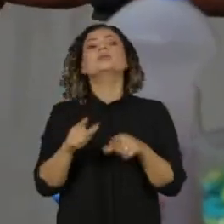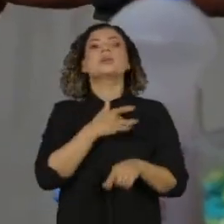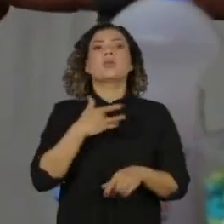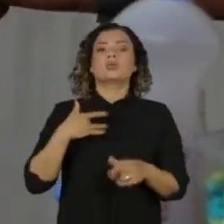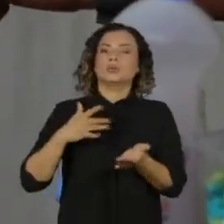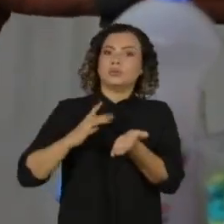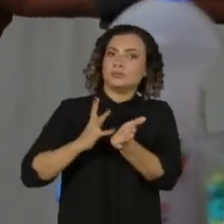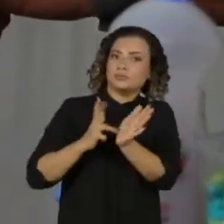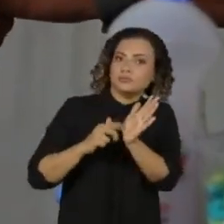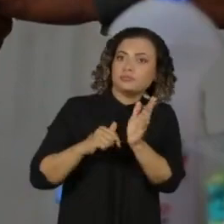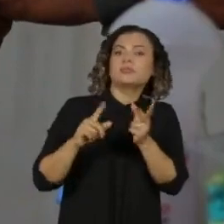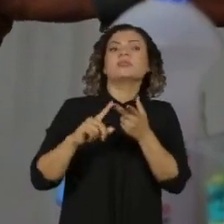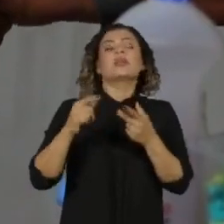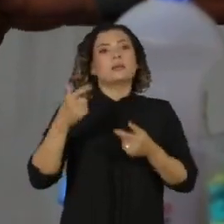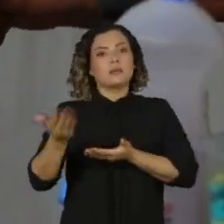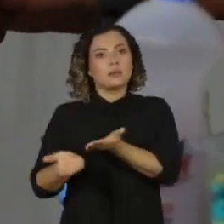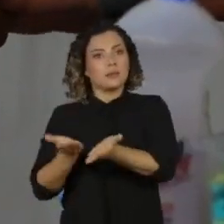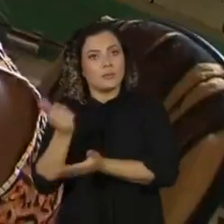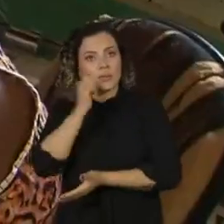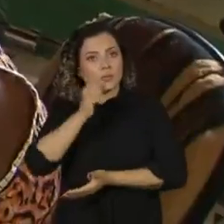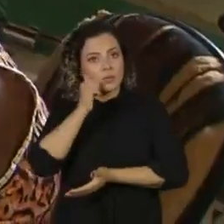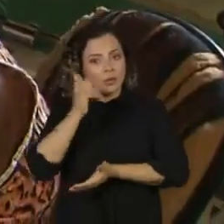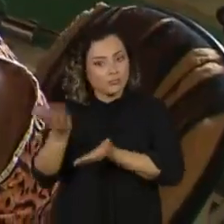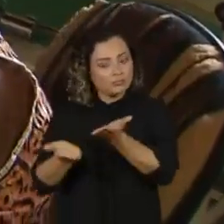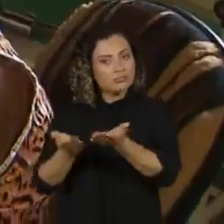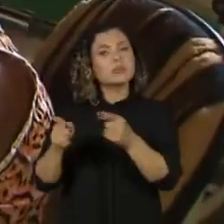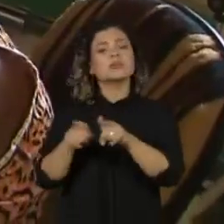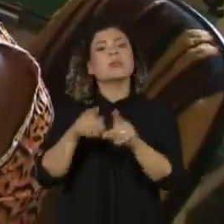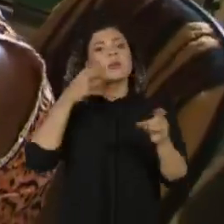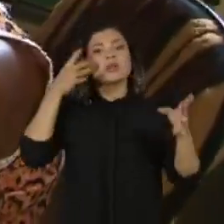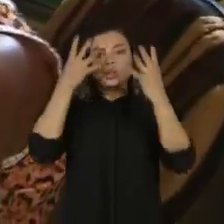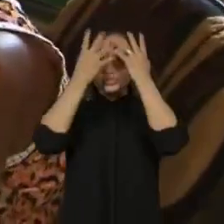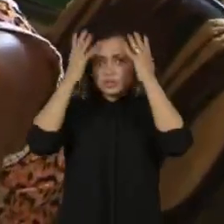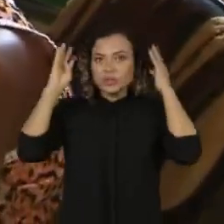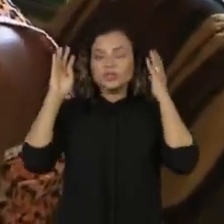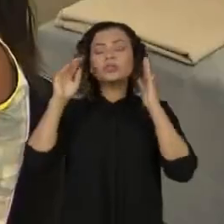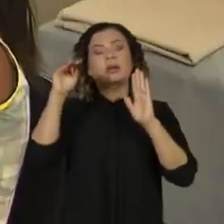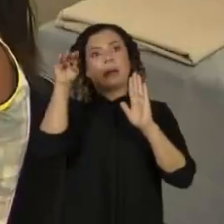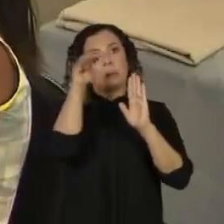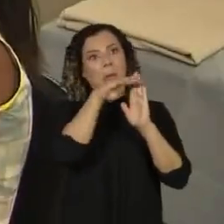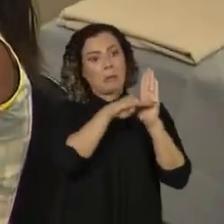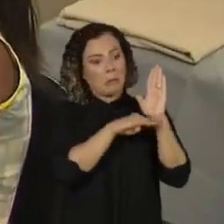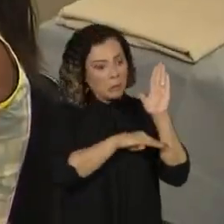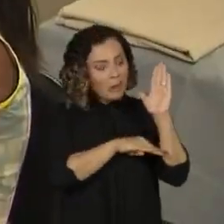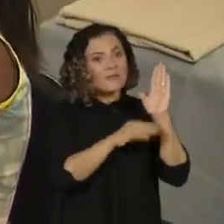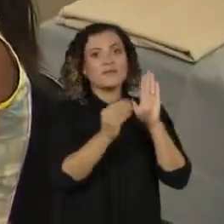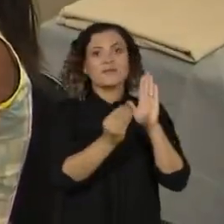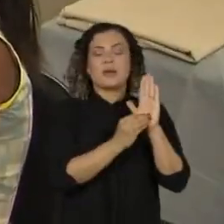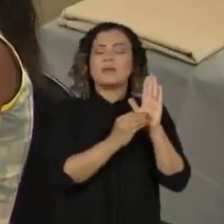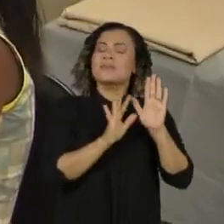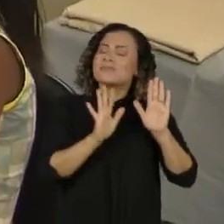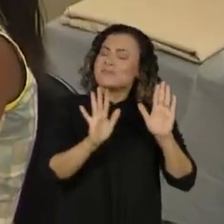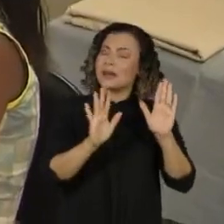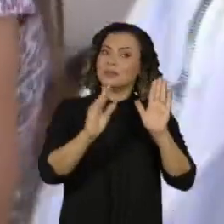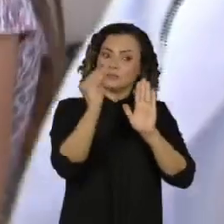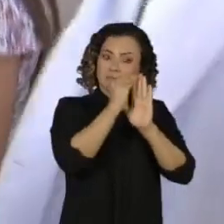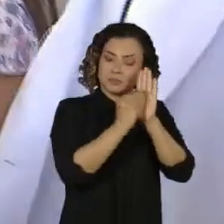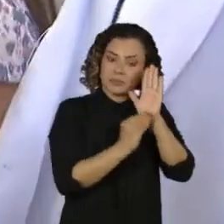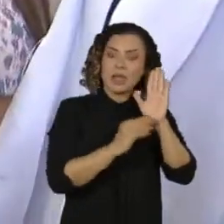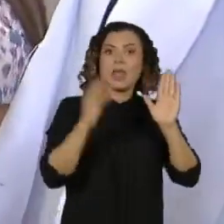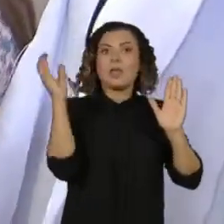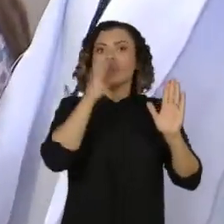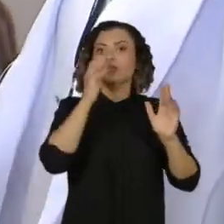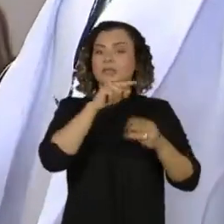ampliação à saúde da mulher e o fortalecimento da política de saúde indígena são alguns exemplos. Mas dentro da lista de emergências,